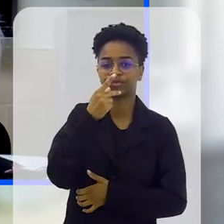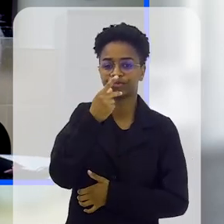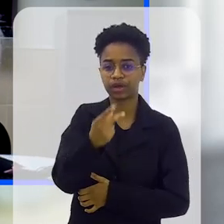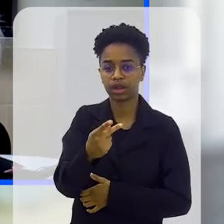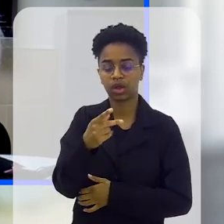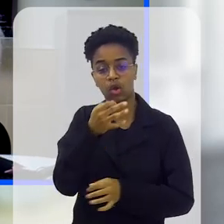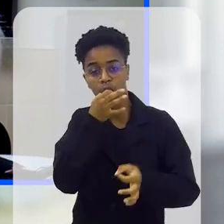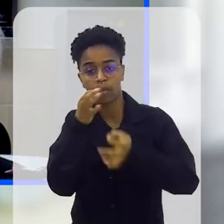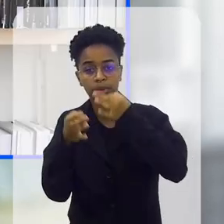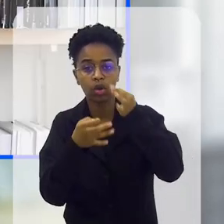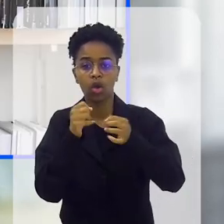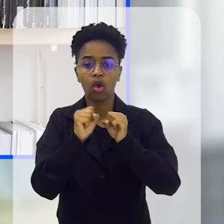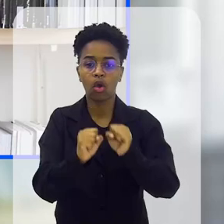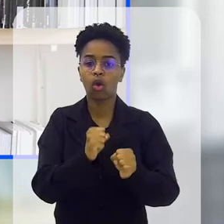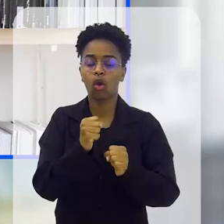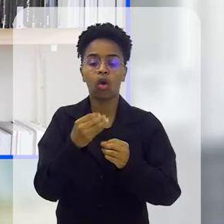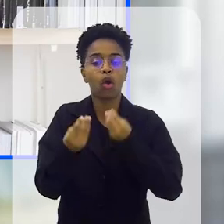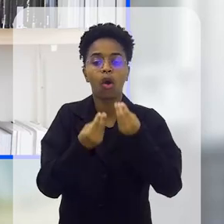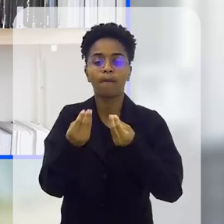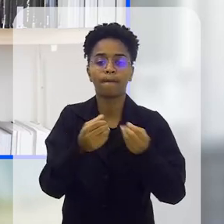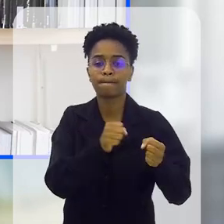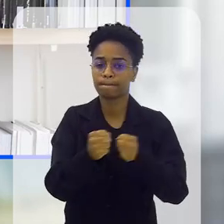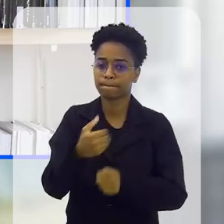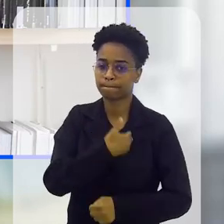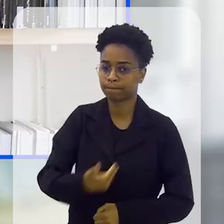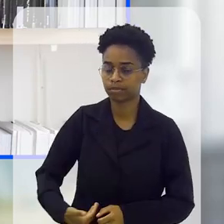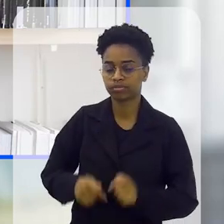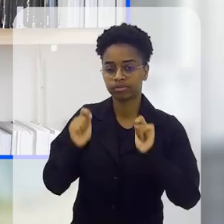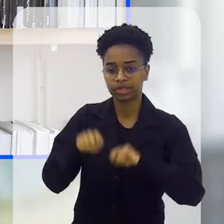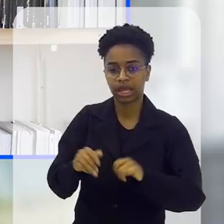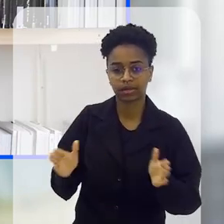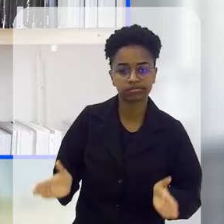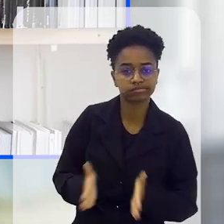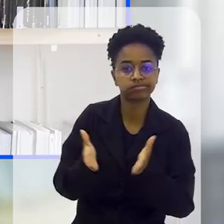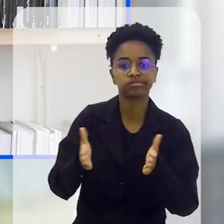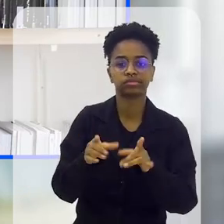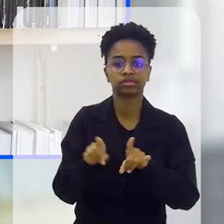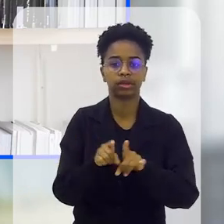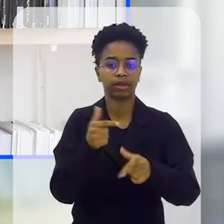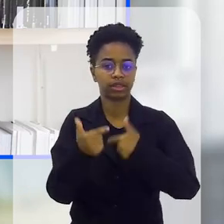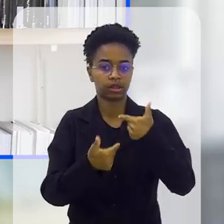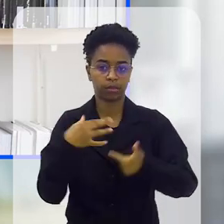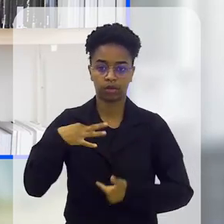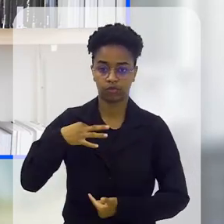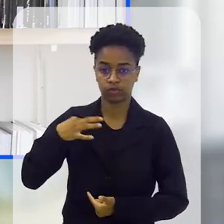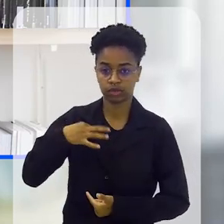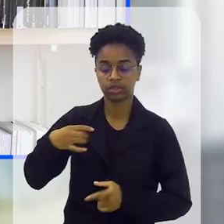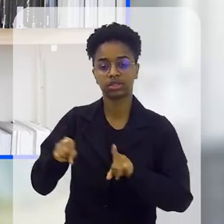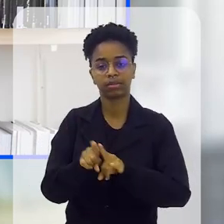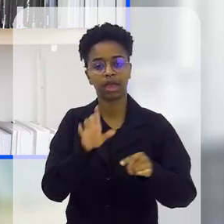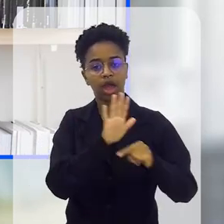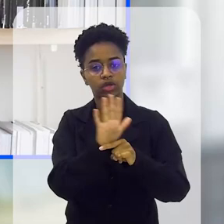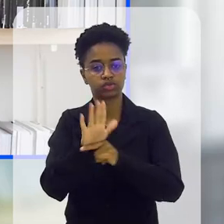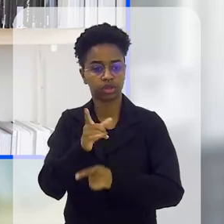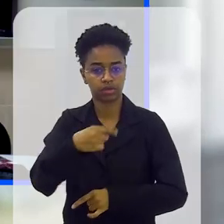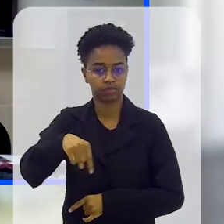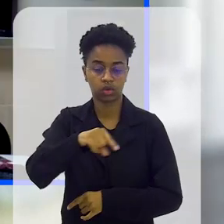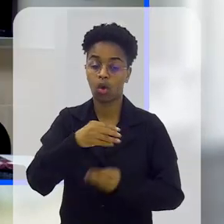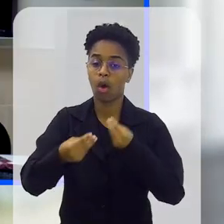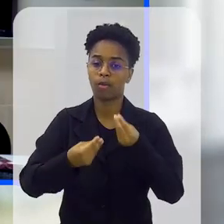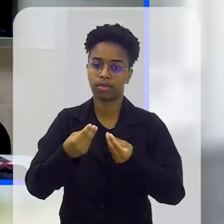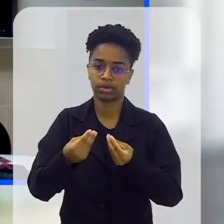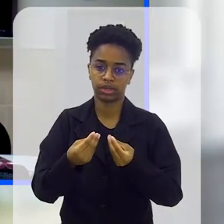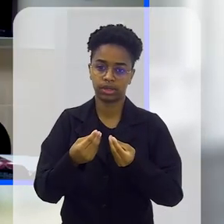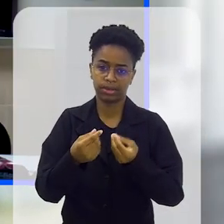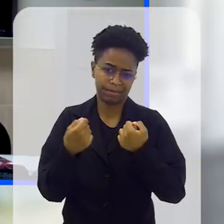pouquinho, na opinião de vocês, como é que o poder público pode incentivar o trabalho voluntariado a ajudar na causa